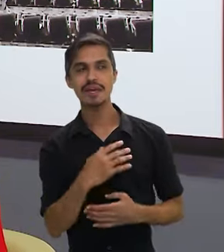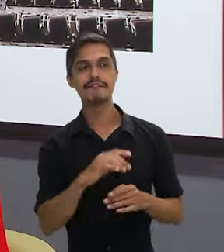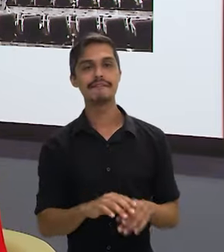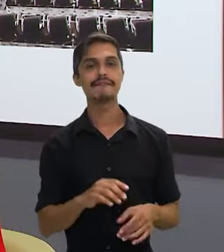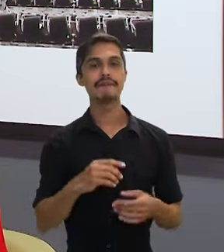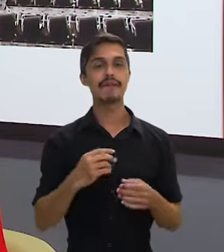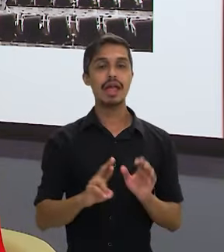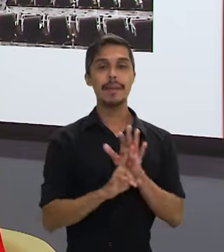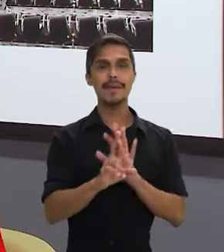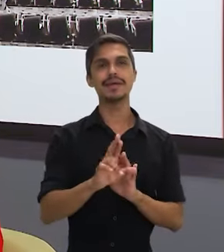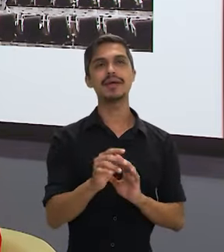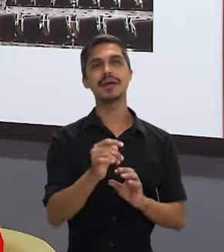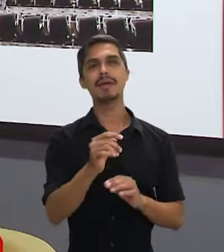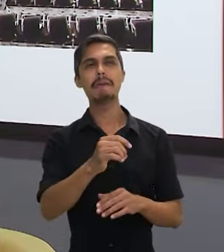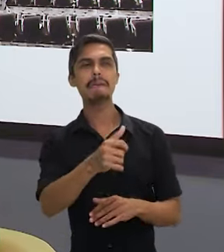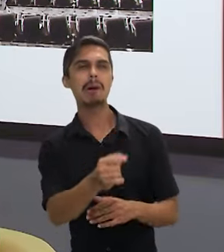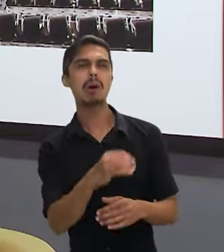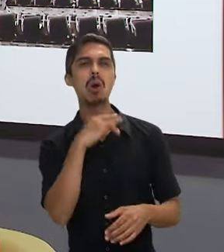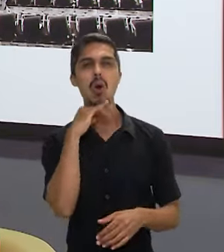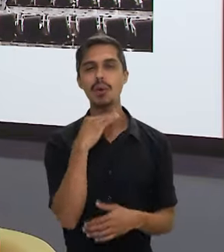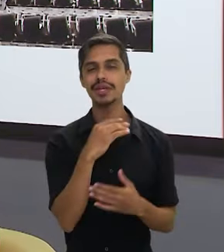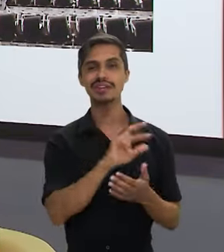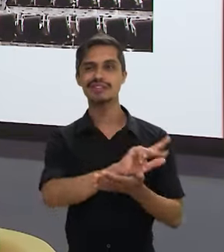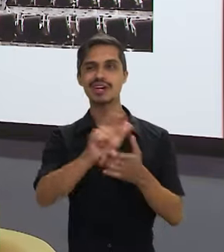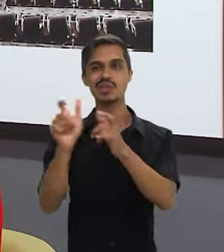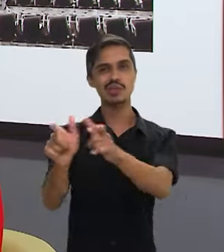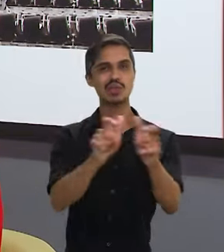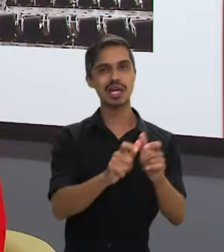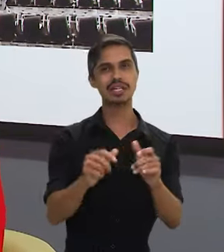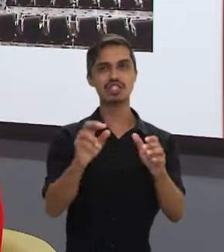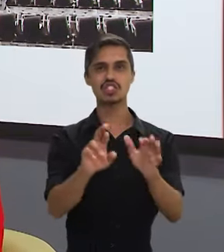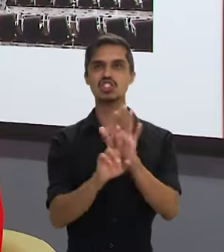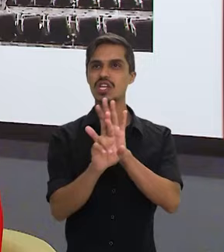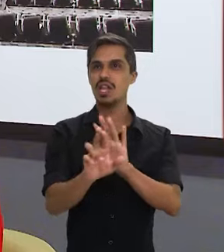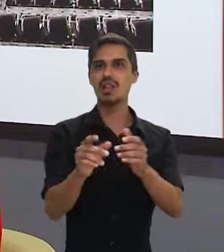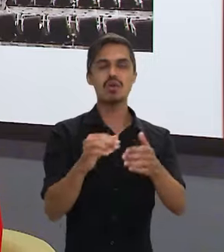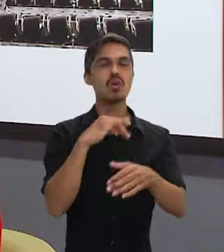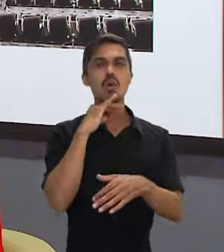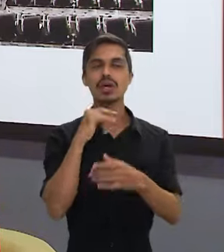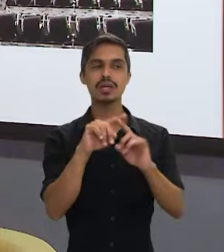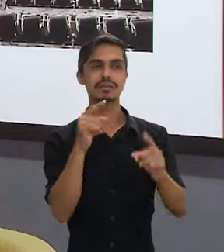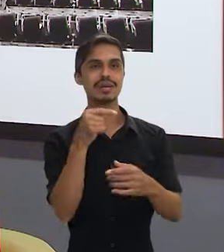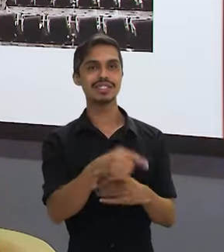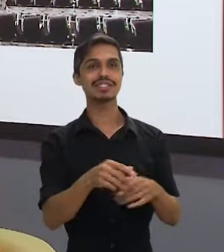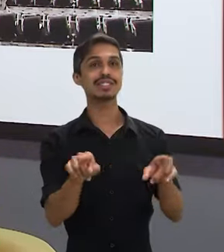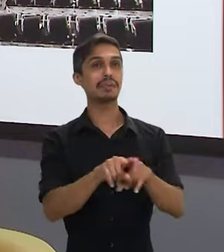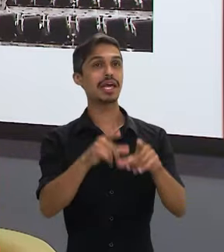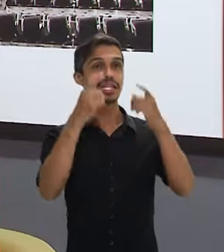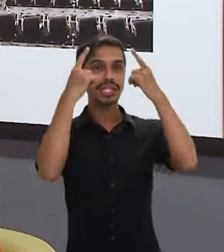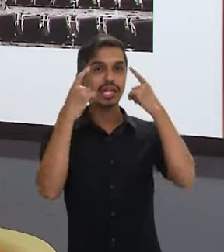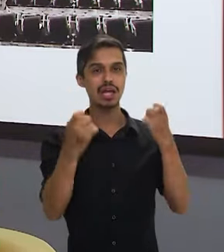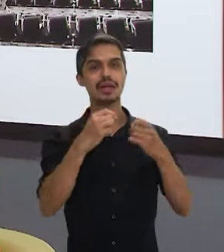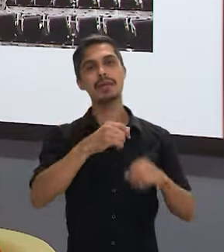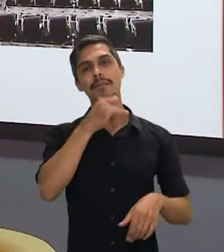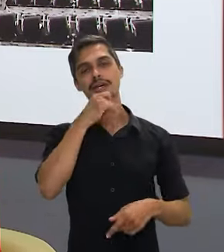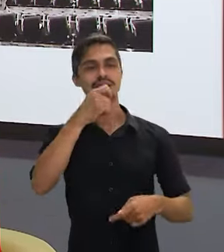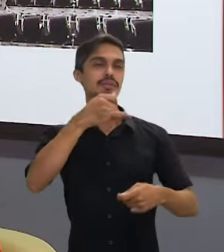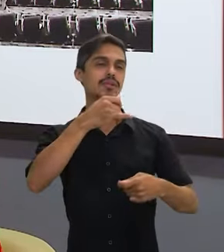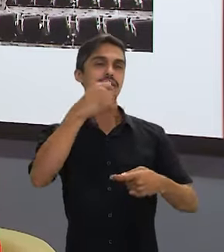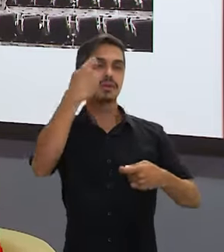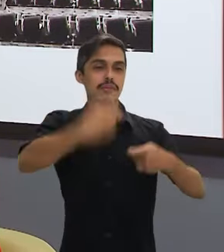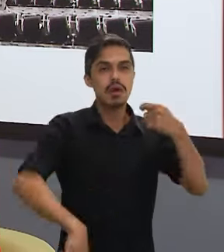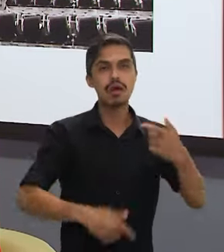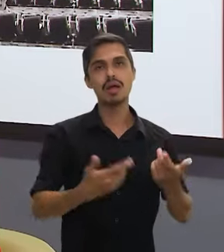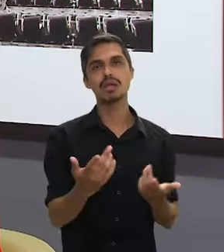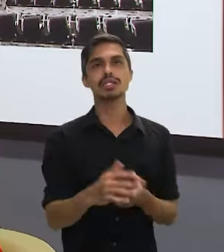subrepresentadas em vários espaços de poder e decisão, mas extremamente sobrerepresentadas no espaço de violência, seja como estupro, como